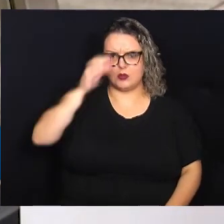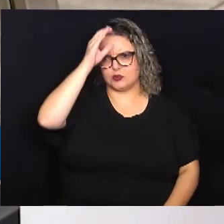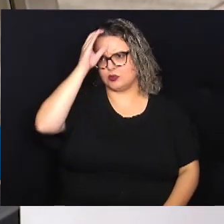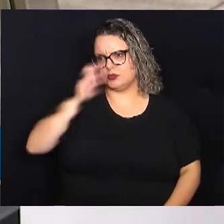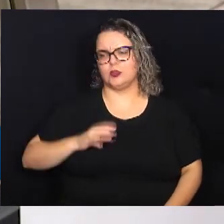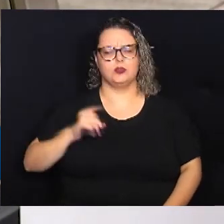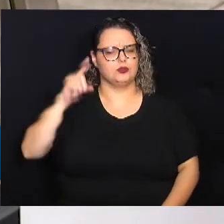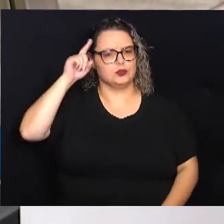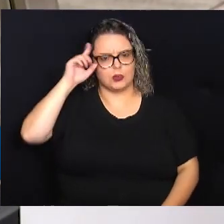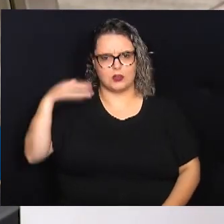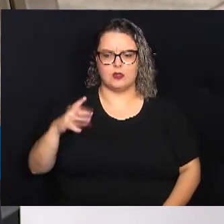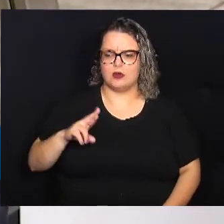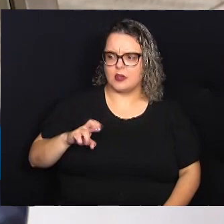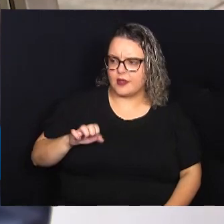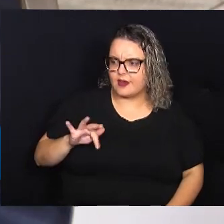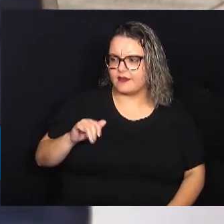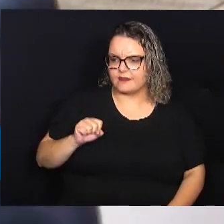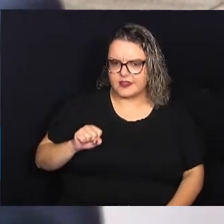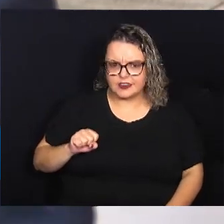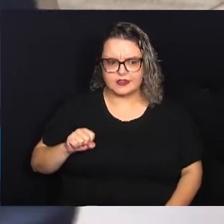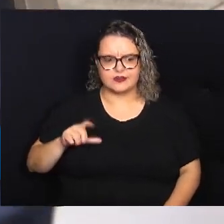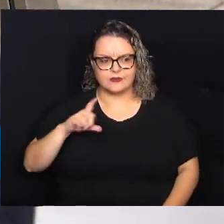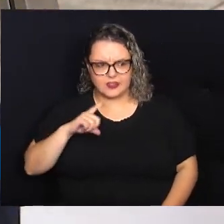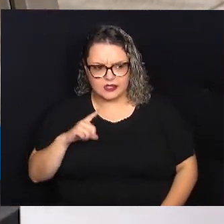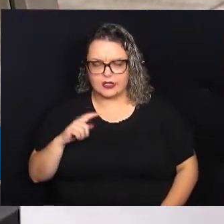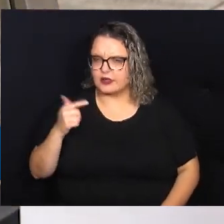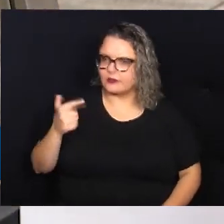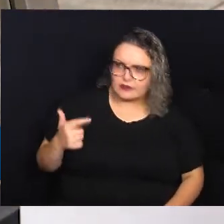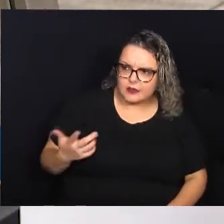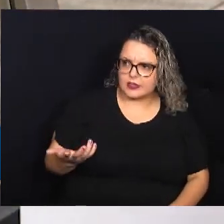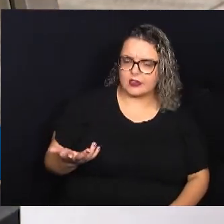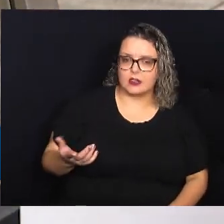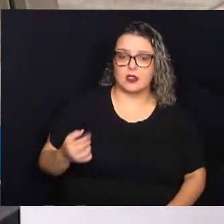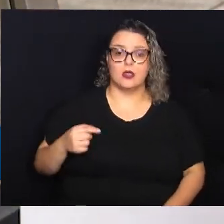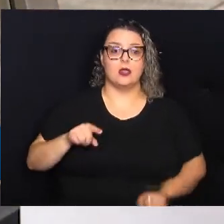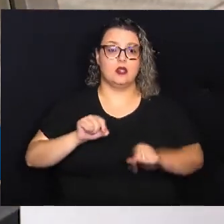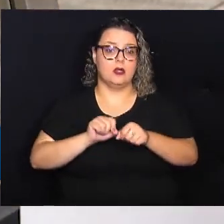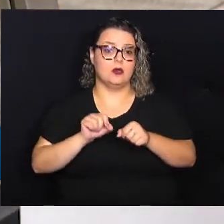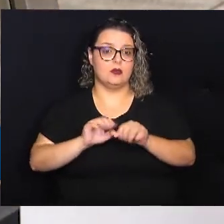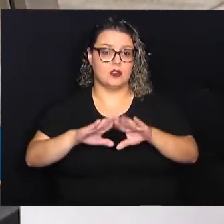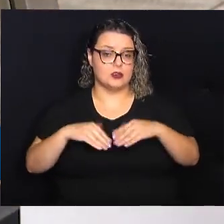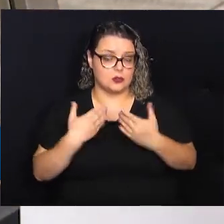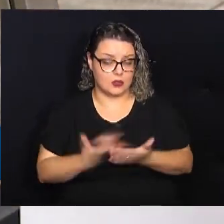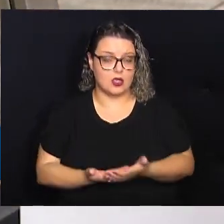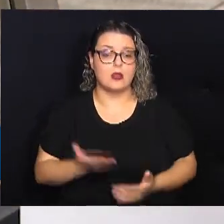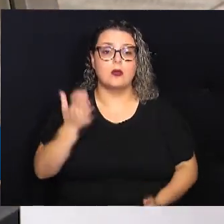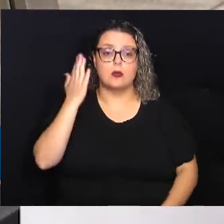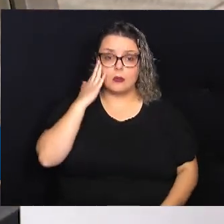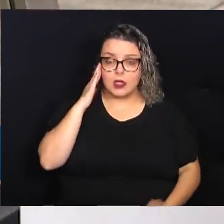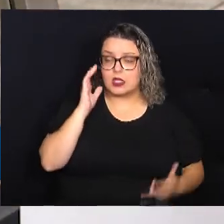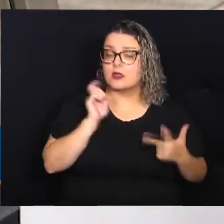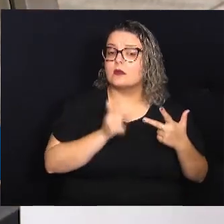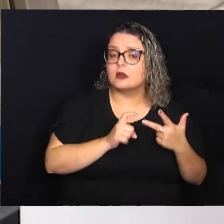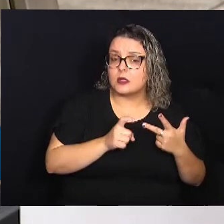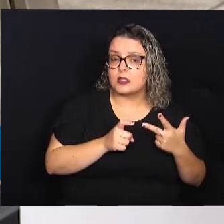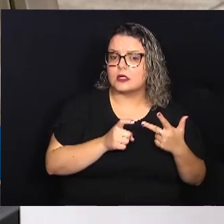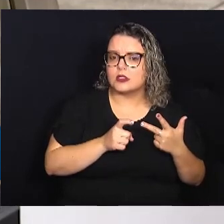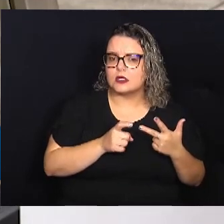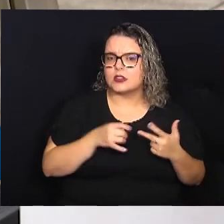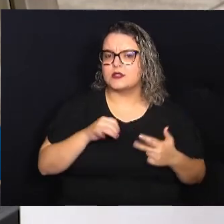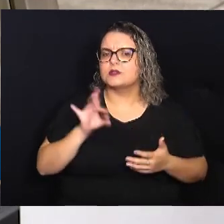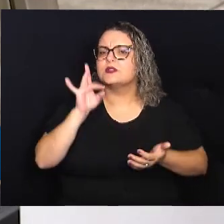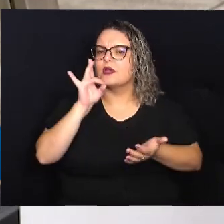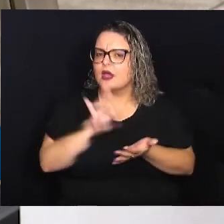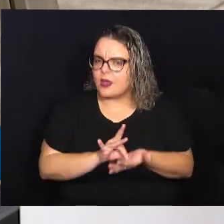dias a questão do refis, vai ter refis, não vai ter refis? Então eu fiz um requerimento para saber do executivo